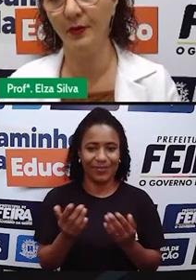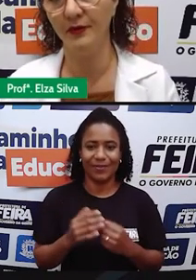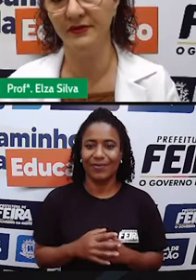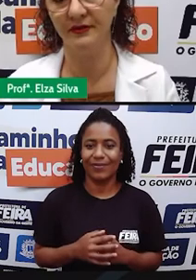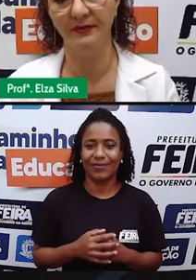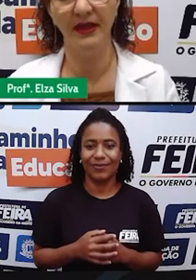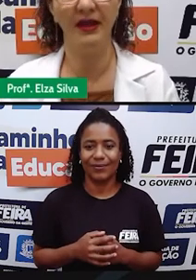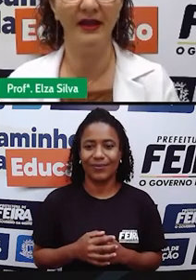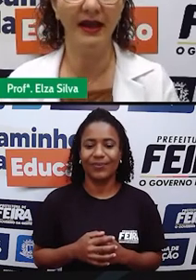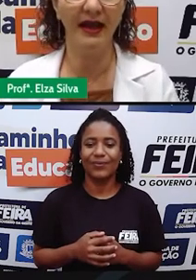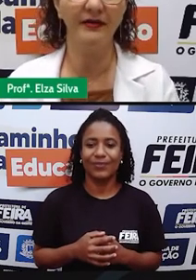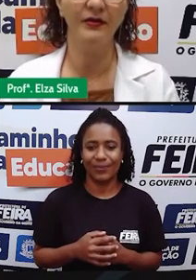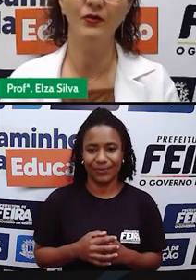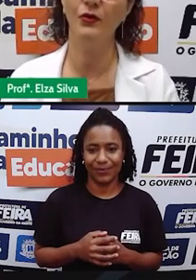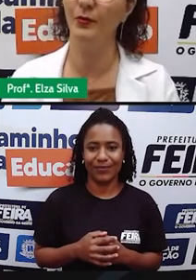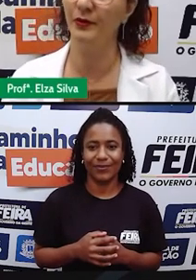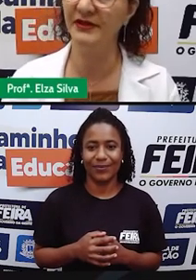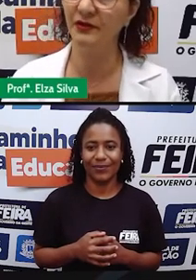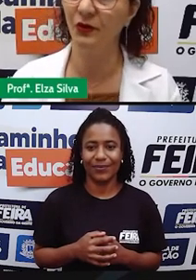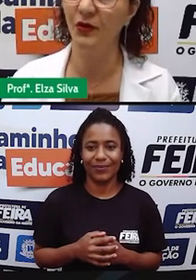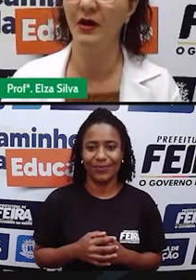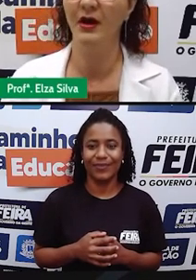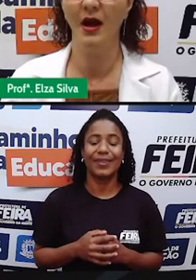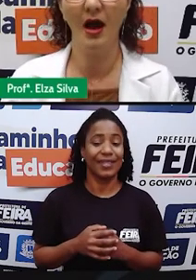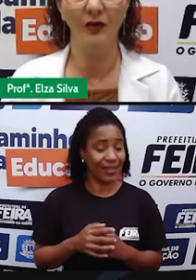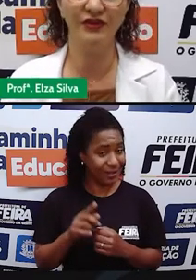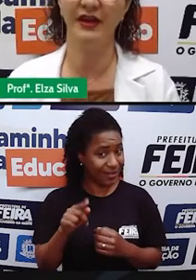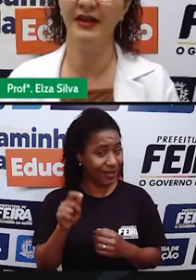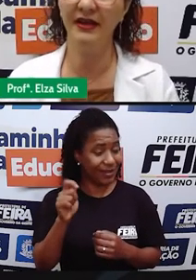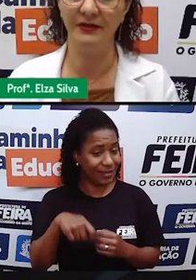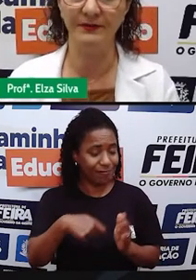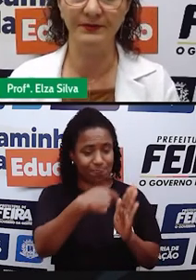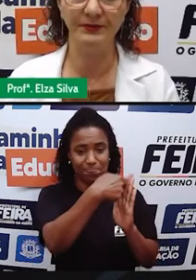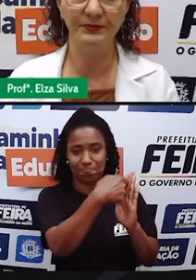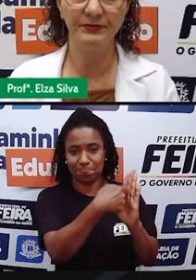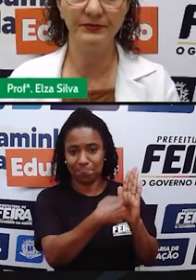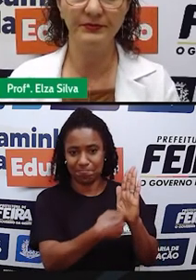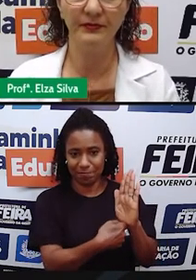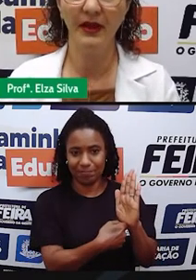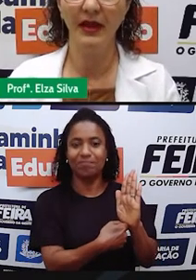austrocomposer. Ele é um compositor australiano.